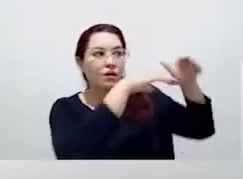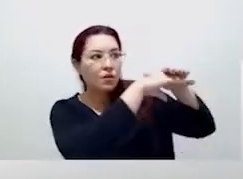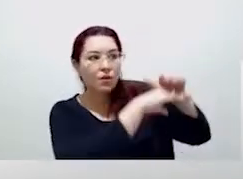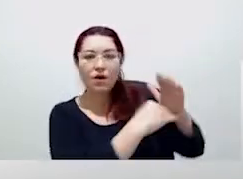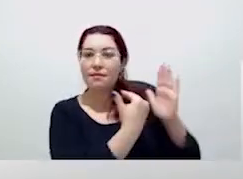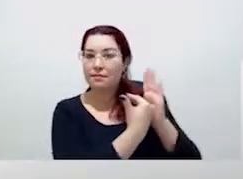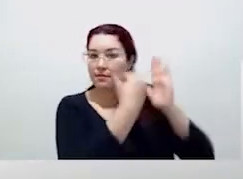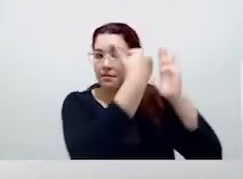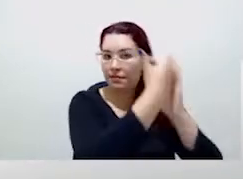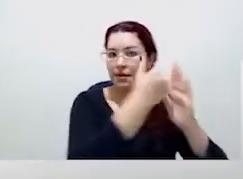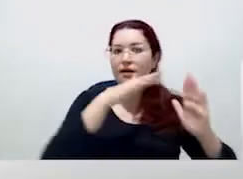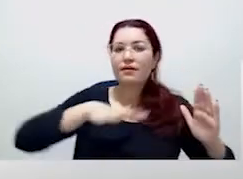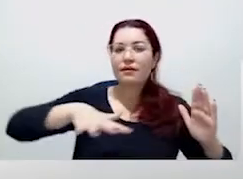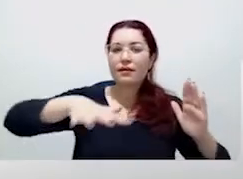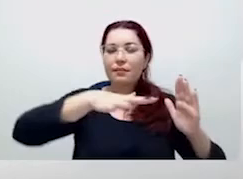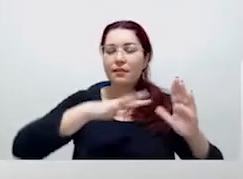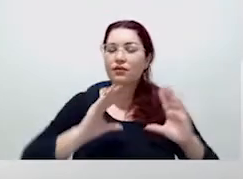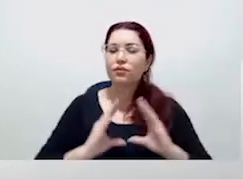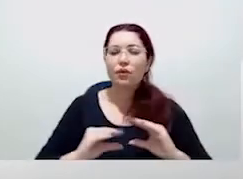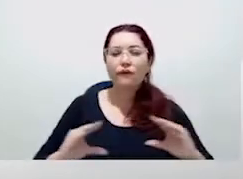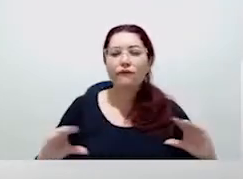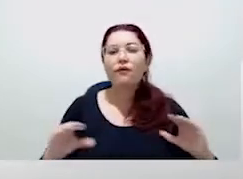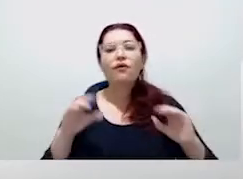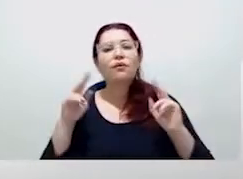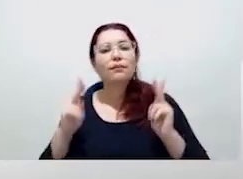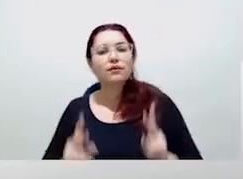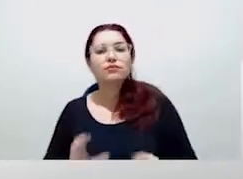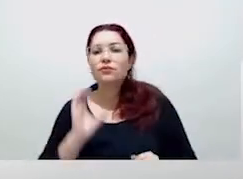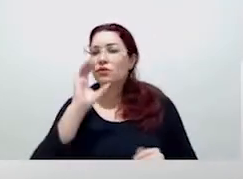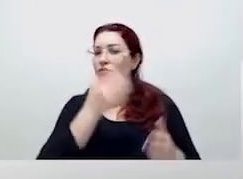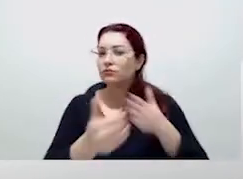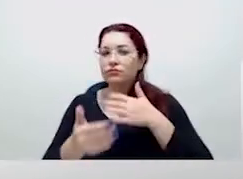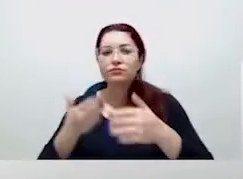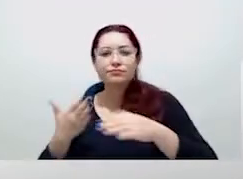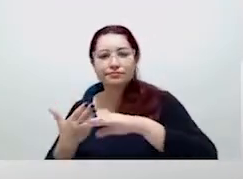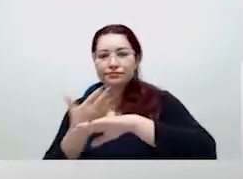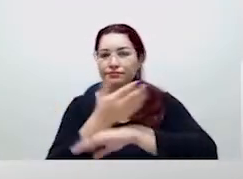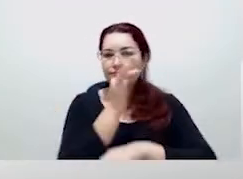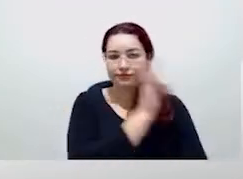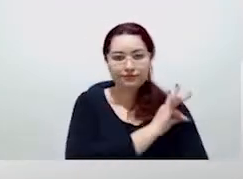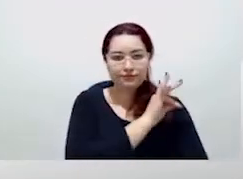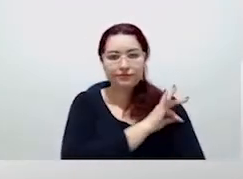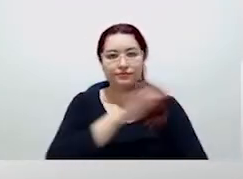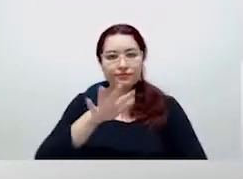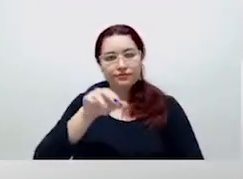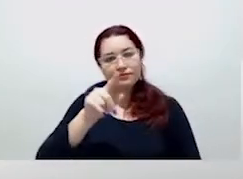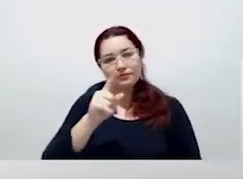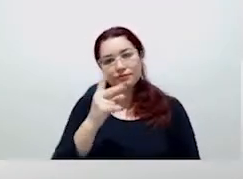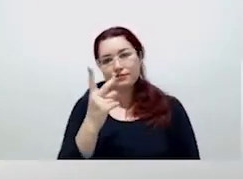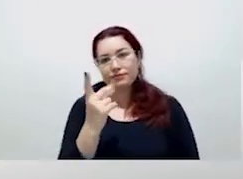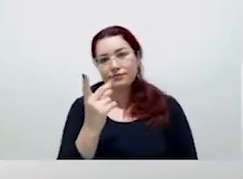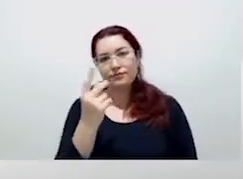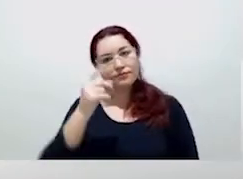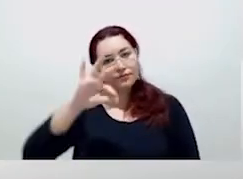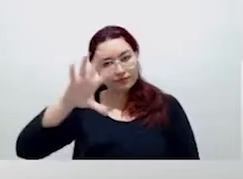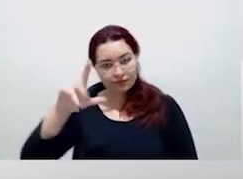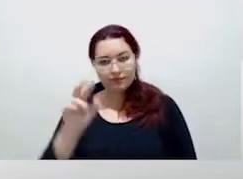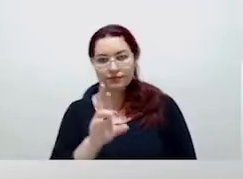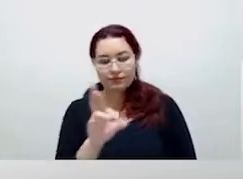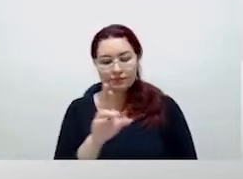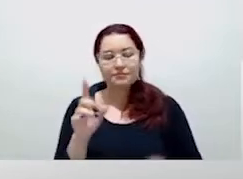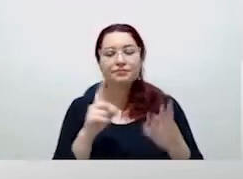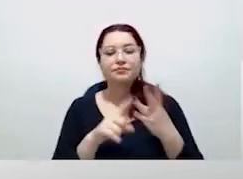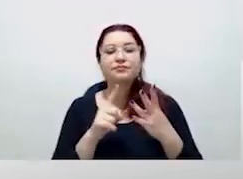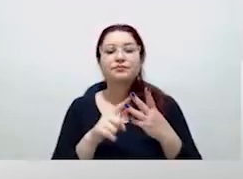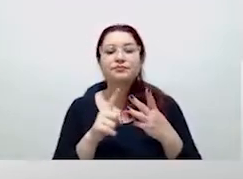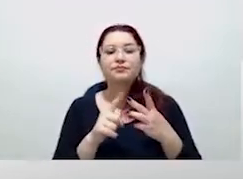atendimento e ambiente confortável para o cidadão, para os trabalhadores, são 12 milhões de reais, praticamente. No eixo do